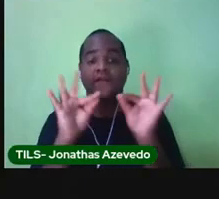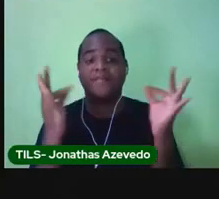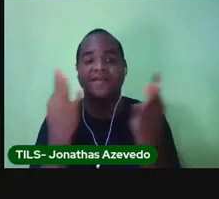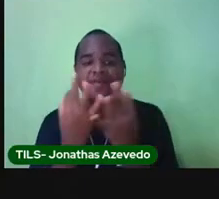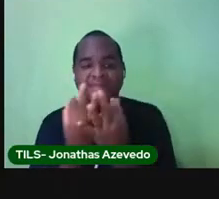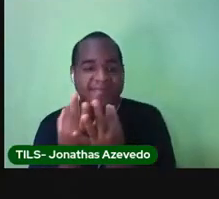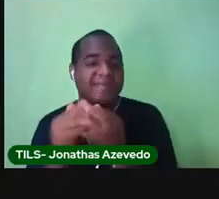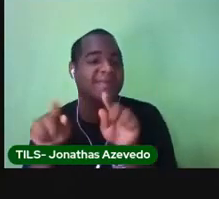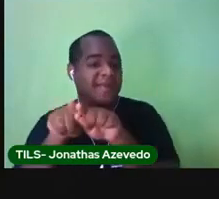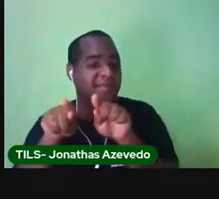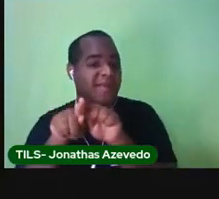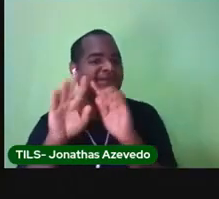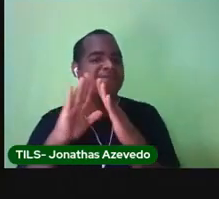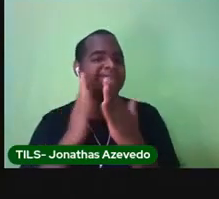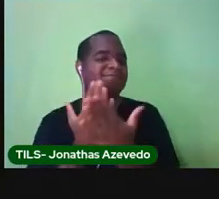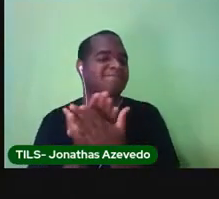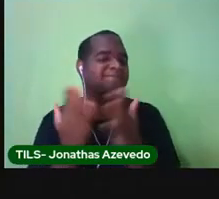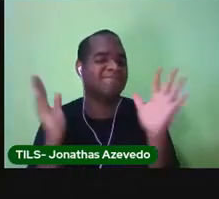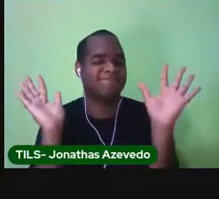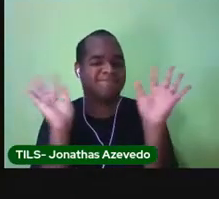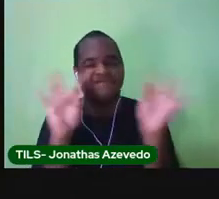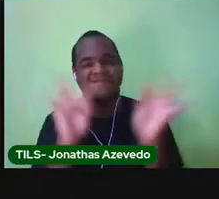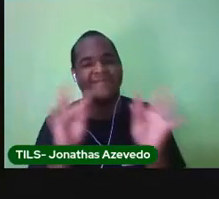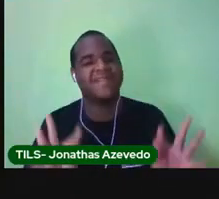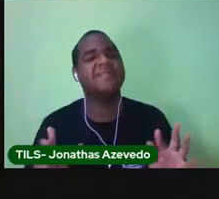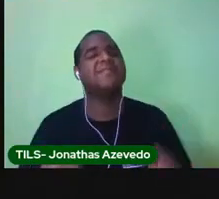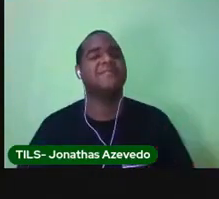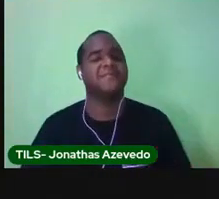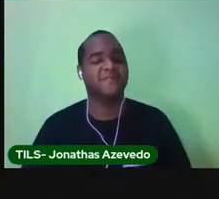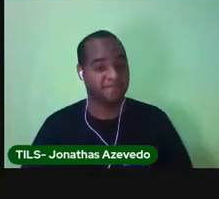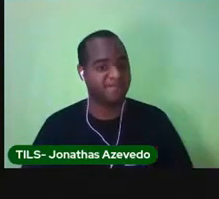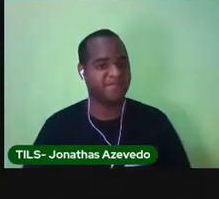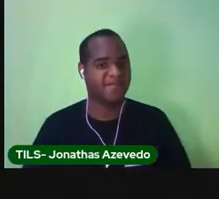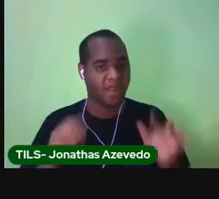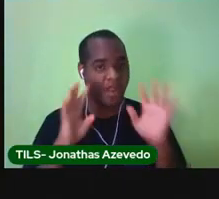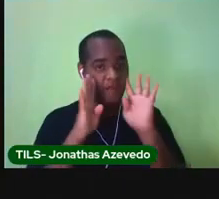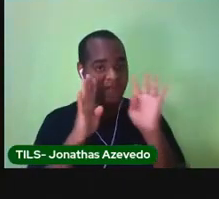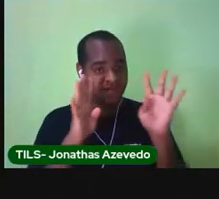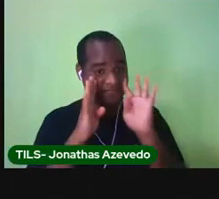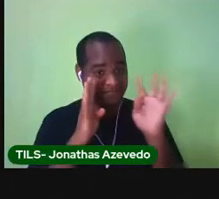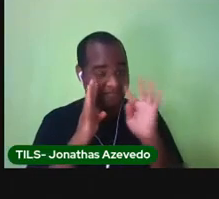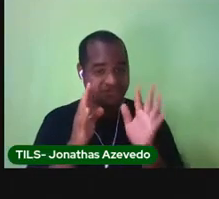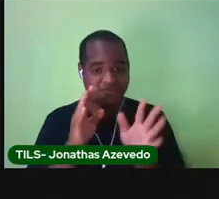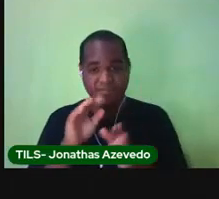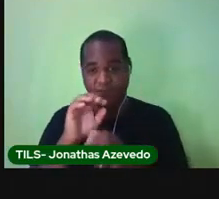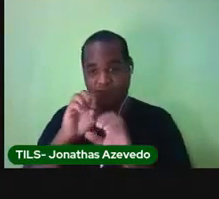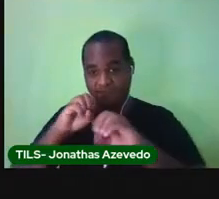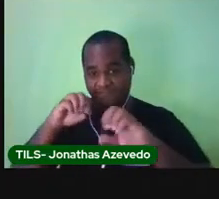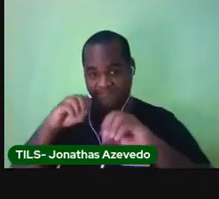e a sua escola muito felizes. Preste atenção na explicação da atividade.